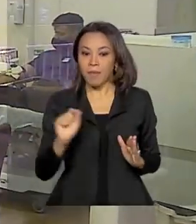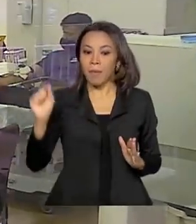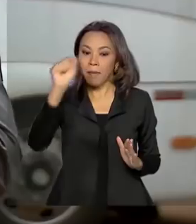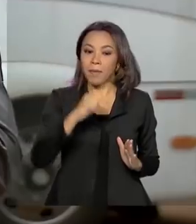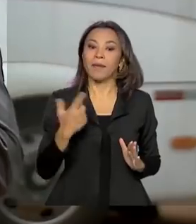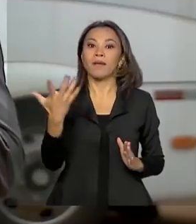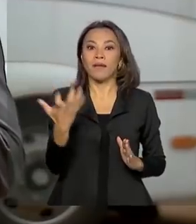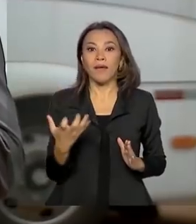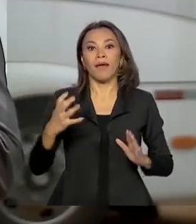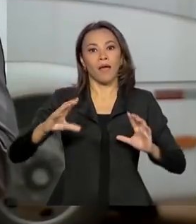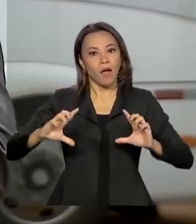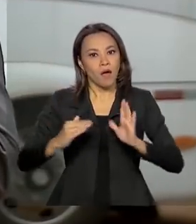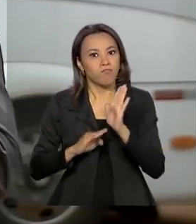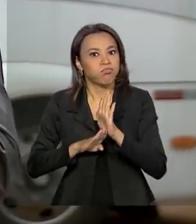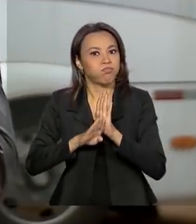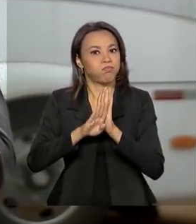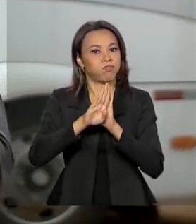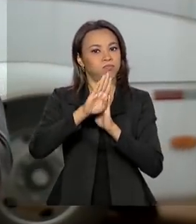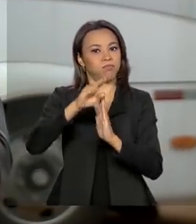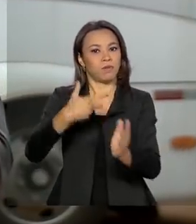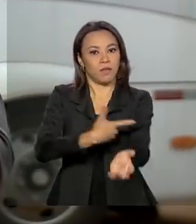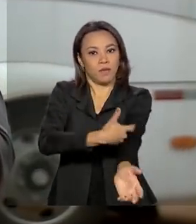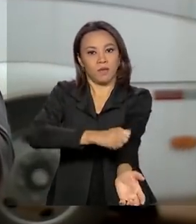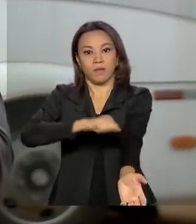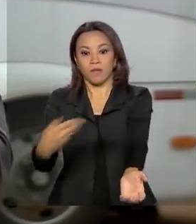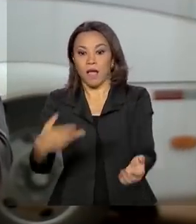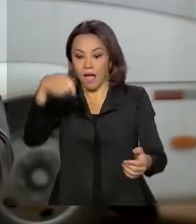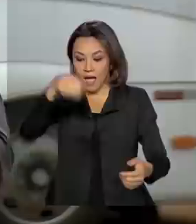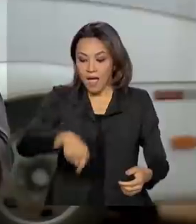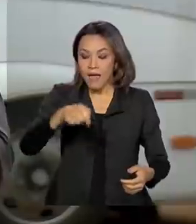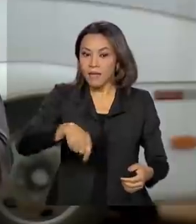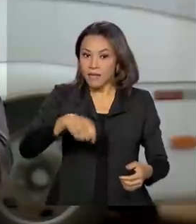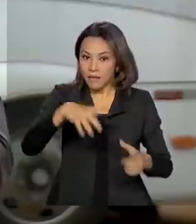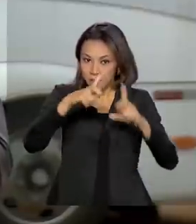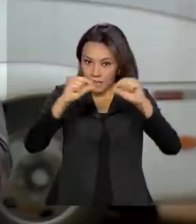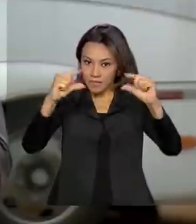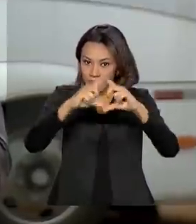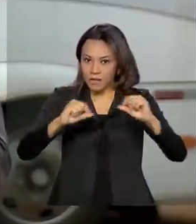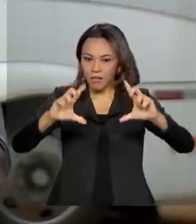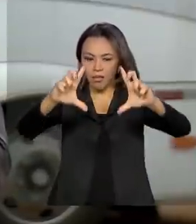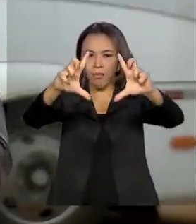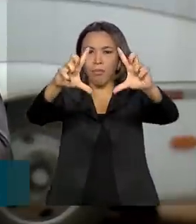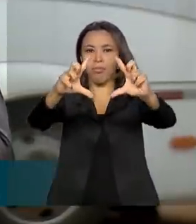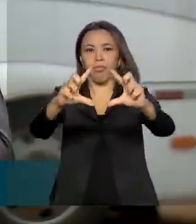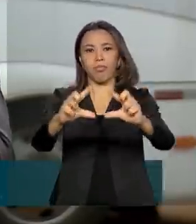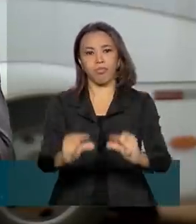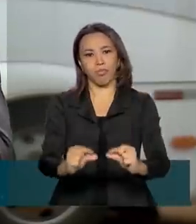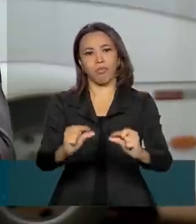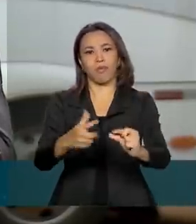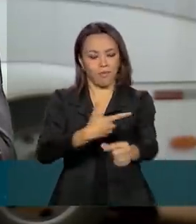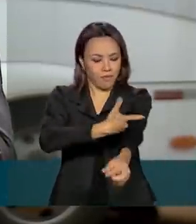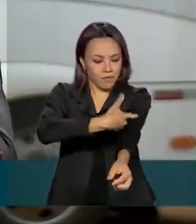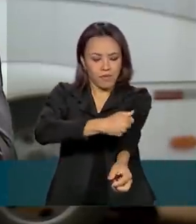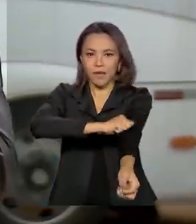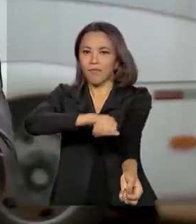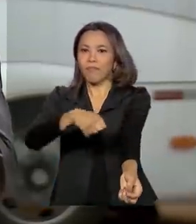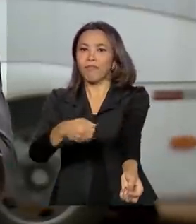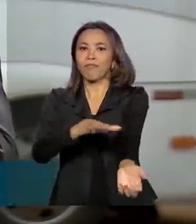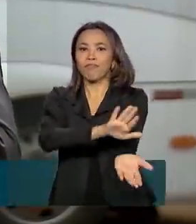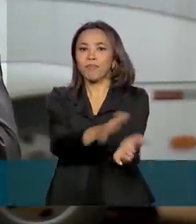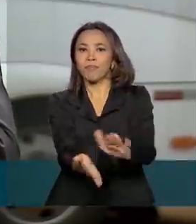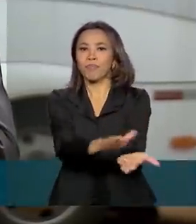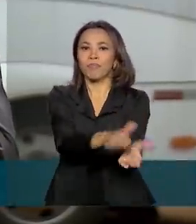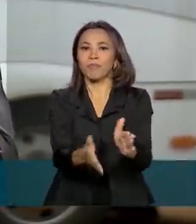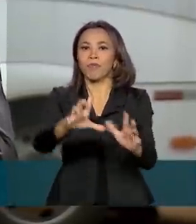doações. Os estoques aqui do Hemocentro de Brasília estão abaixo do ideal para todos os tipos sanguíneos devido ao menor número de